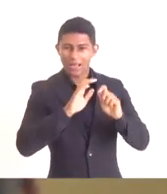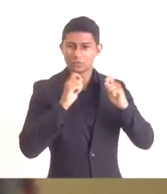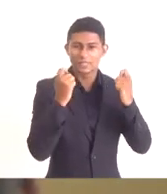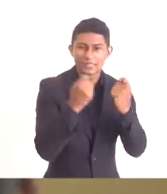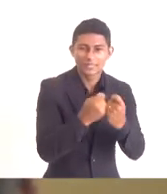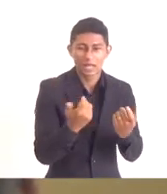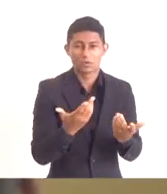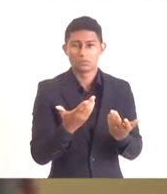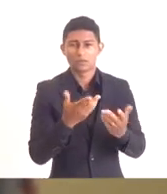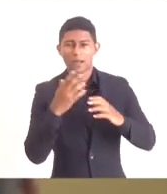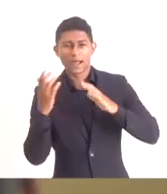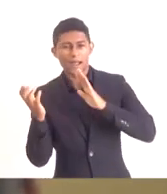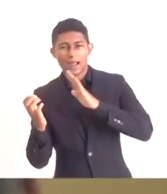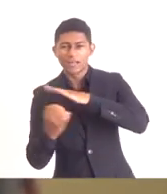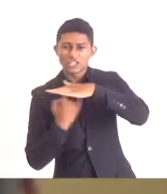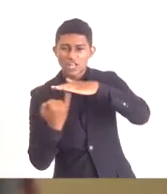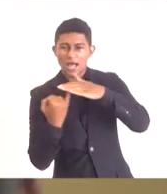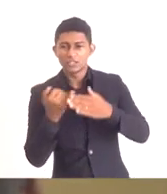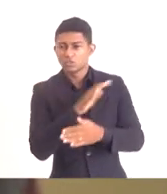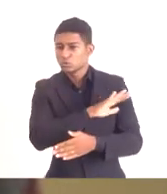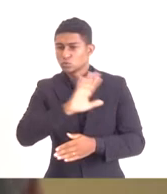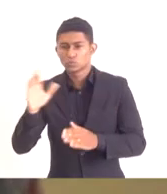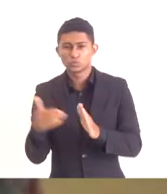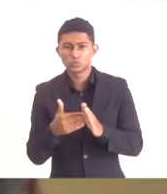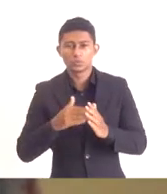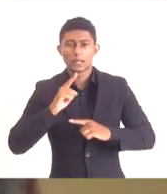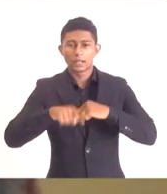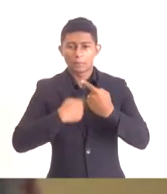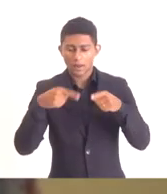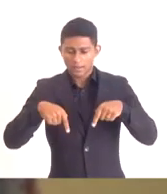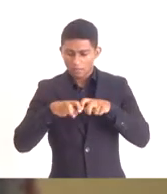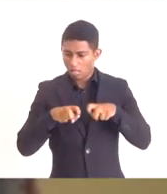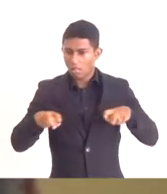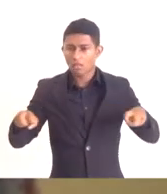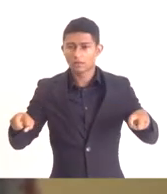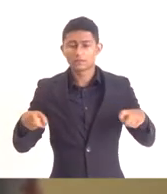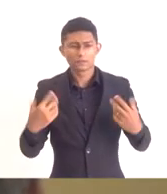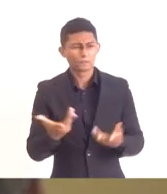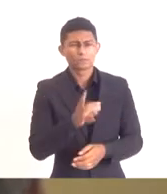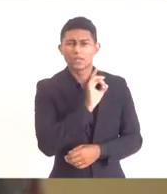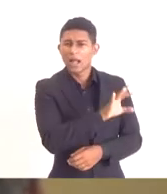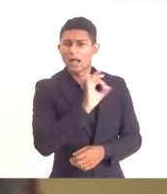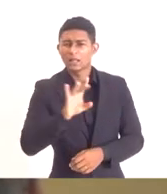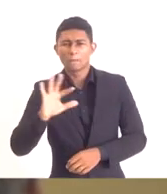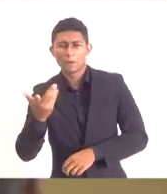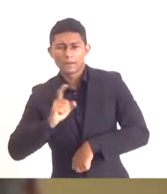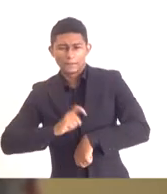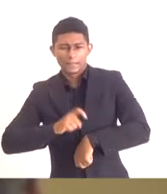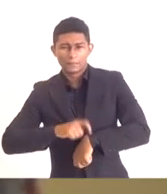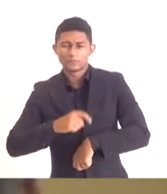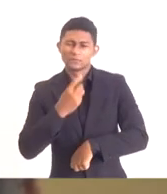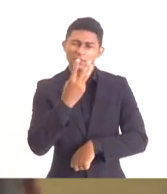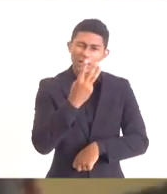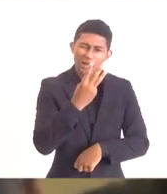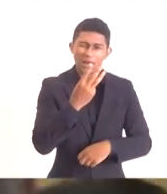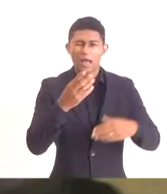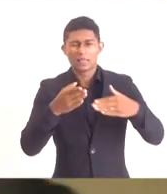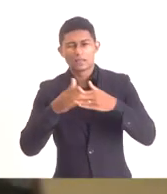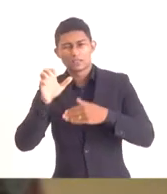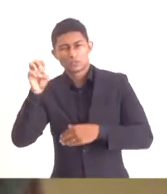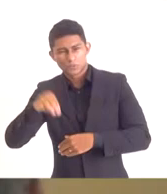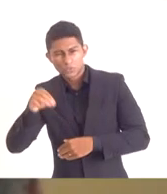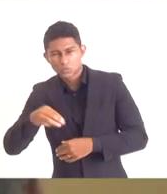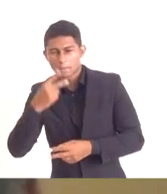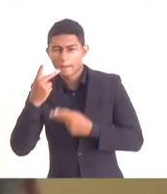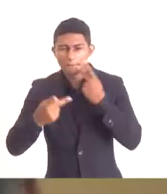e depois a vai abrir para a mesa. Então, a ideia é que cada um possa usar entre 3 e 5 minutos do tempo. Está